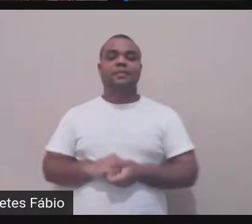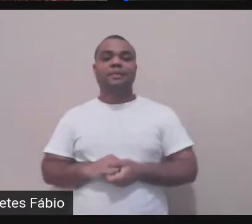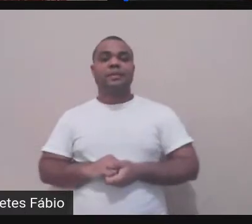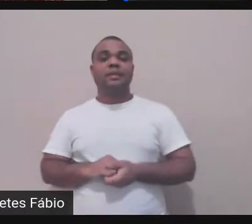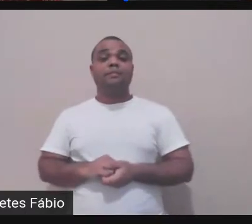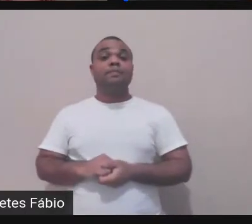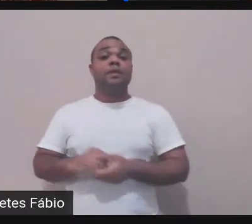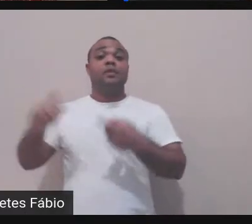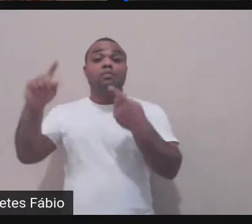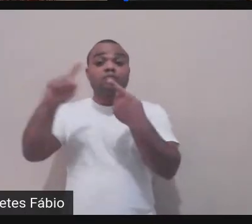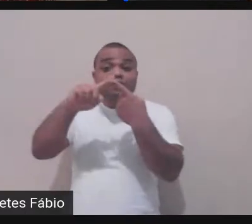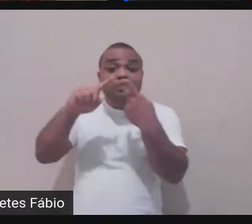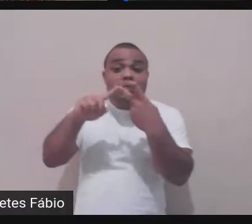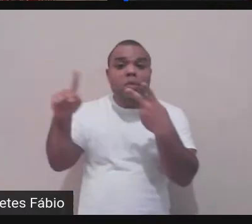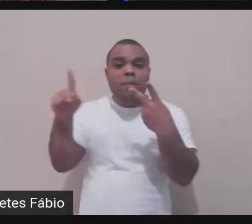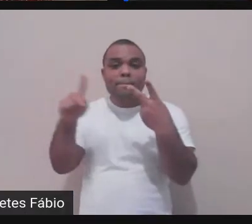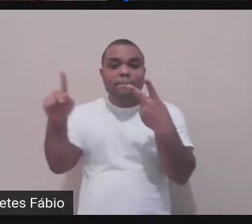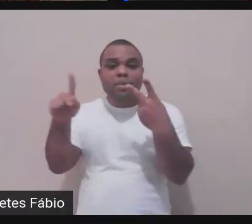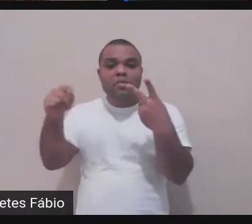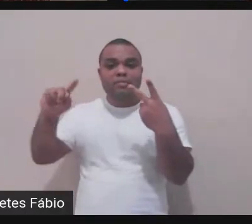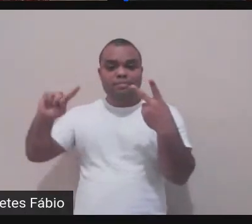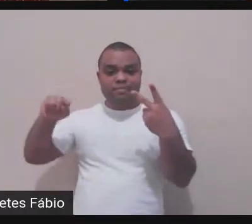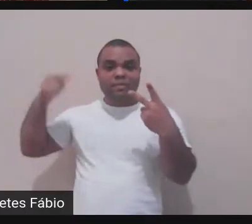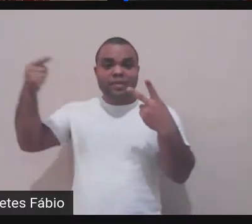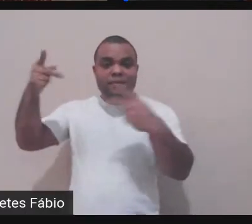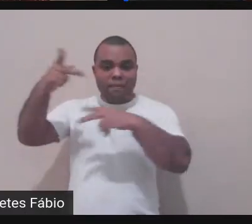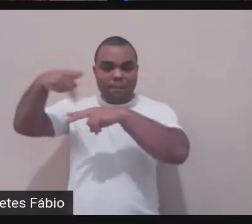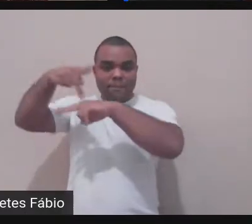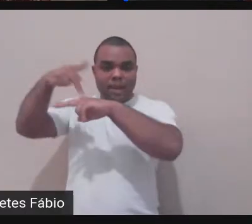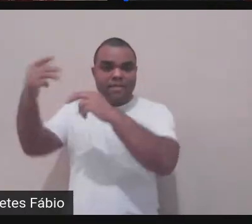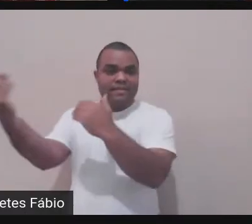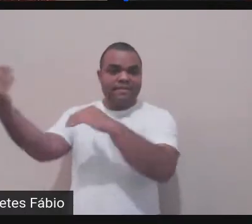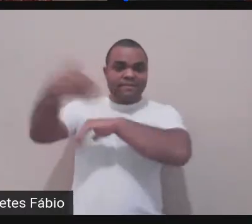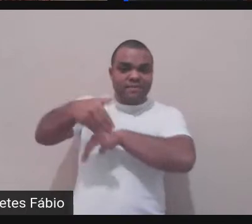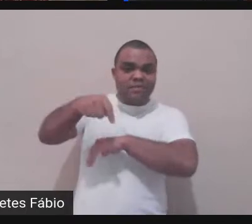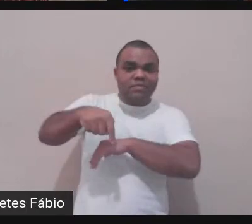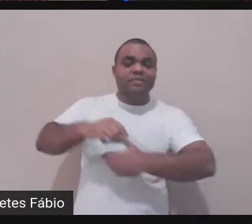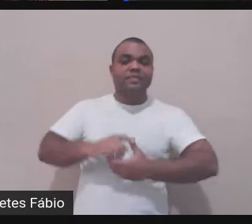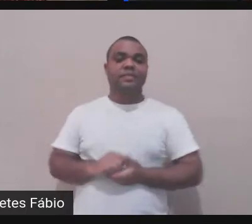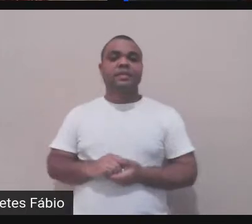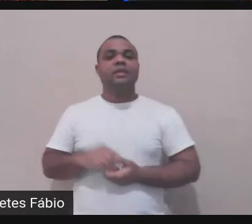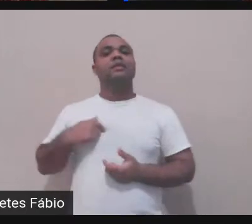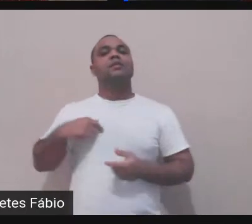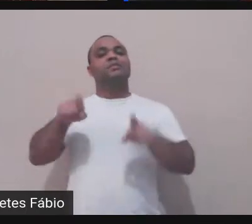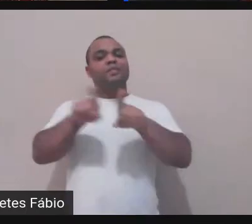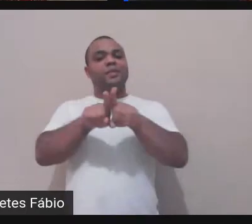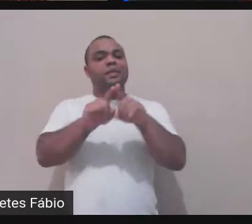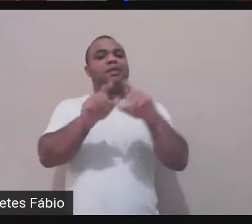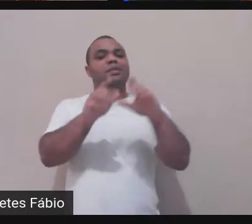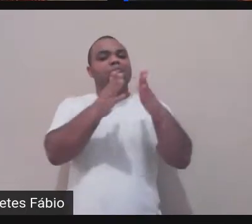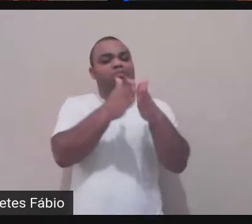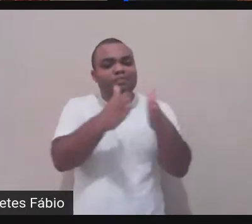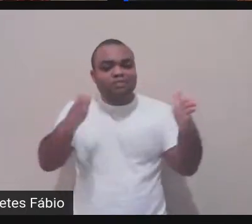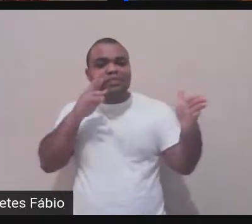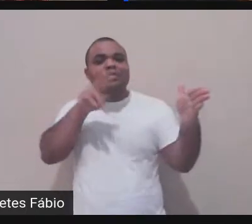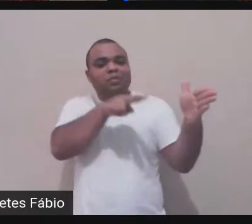dois, eu acompanhei os professores, né, durante esse tempo. Então, aí, mais uma, né, e, claro, aí a gente, né, nós ficamos trombando aí o